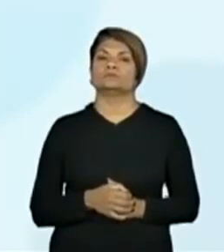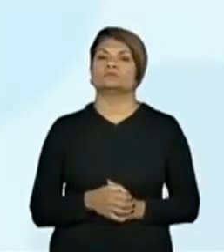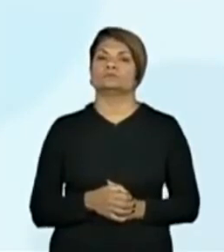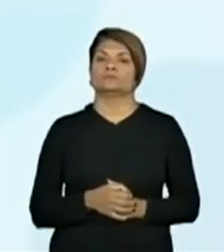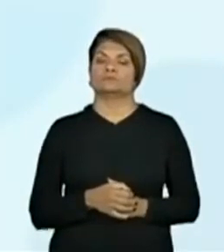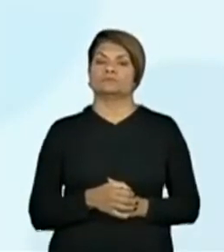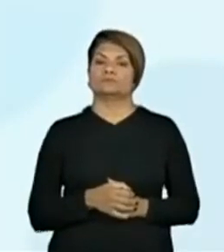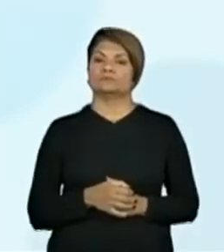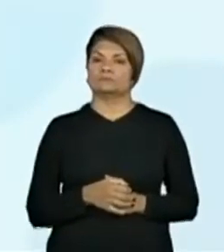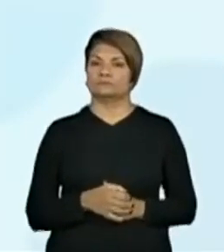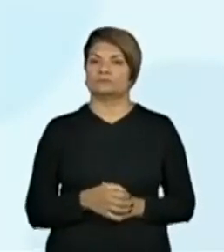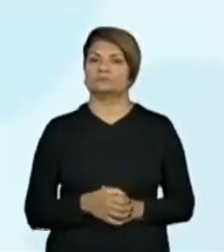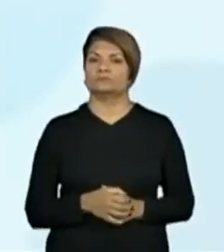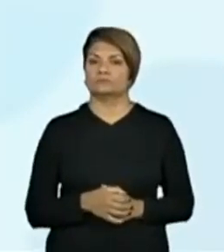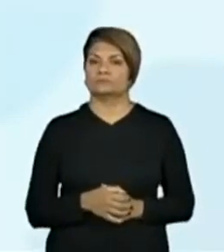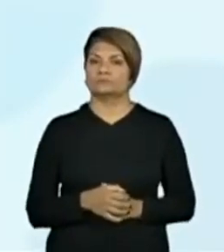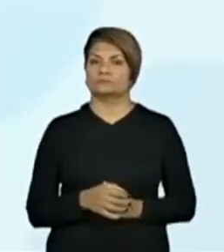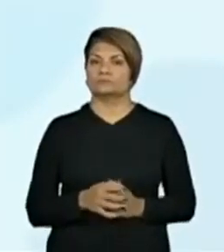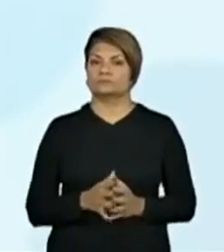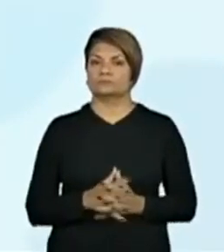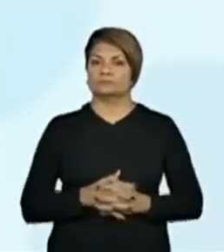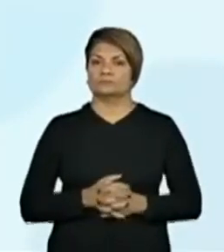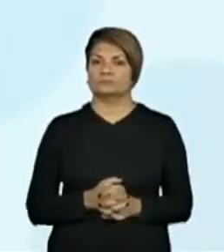pode escrever unidades tranquilamente.